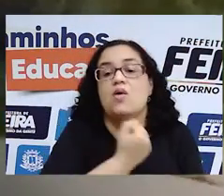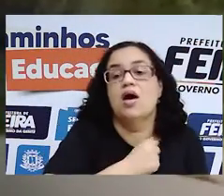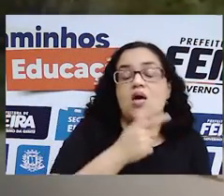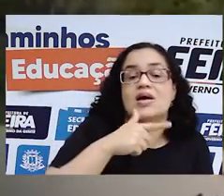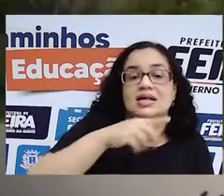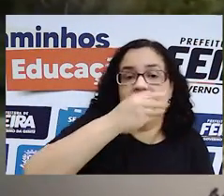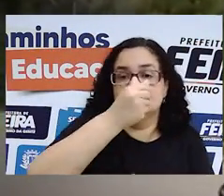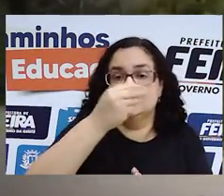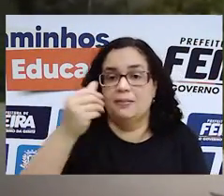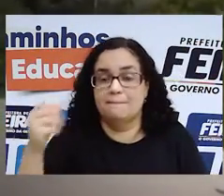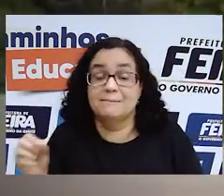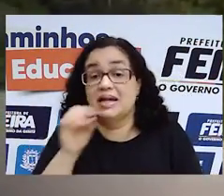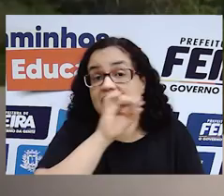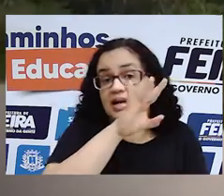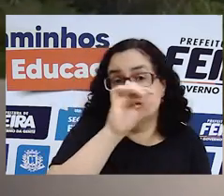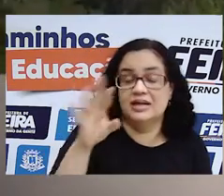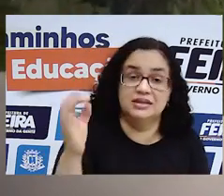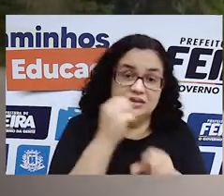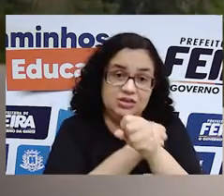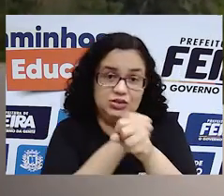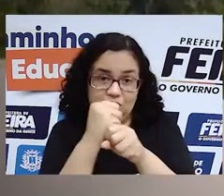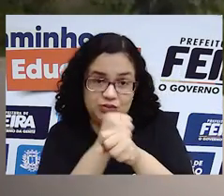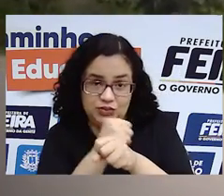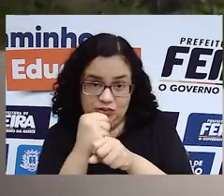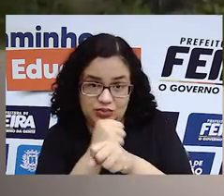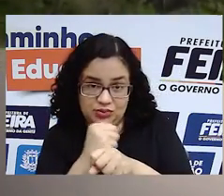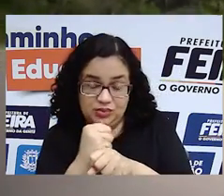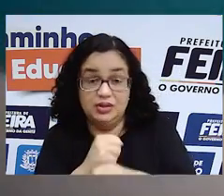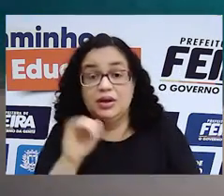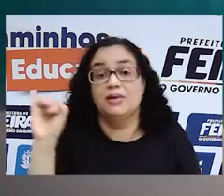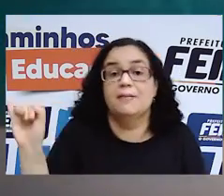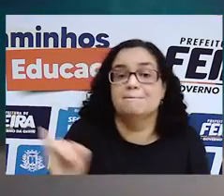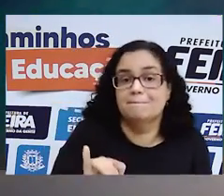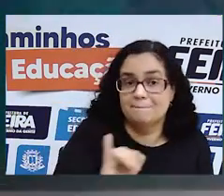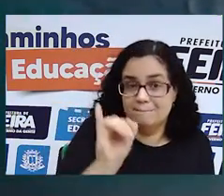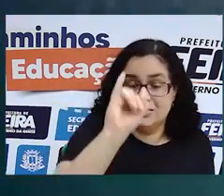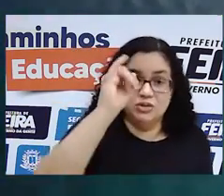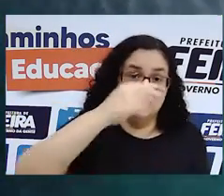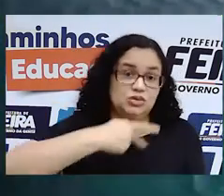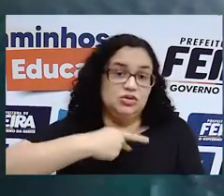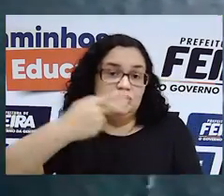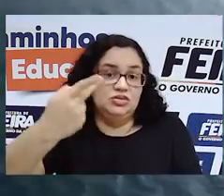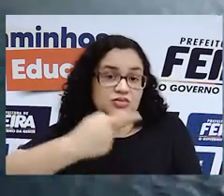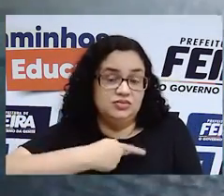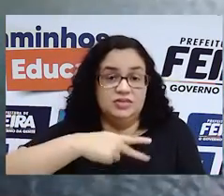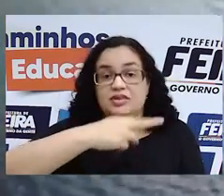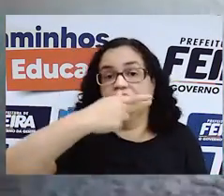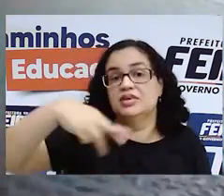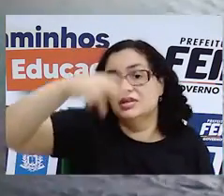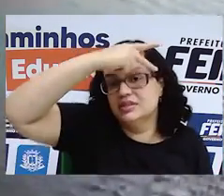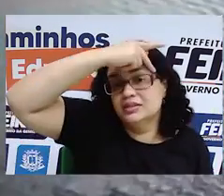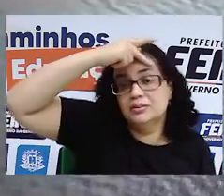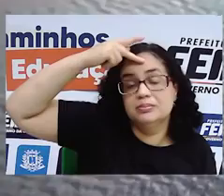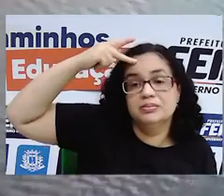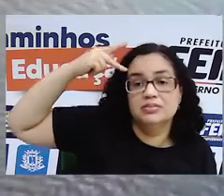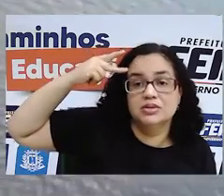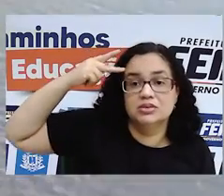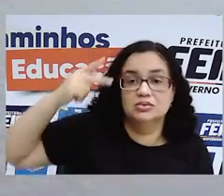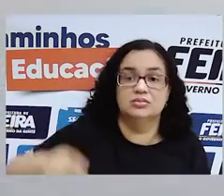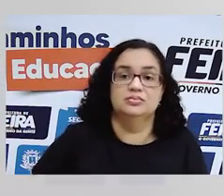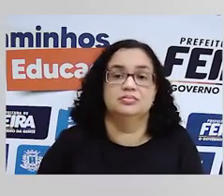cristalina. A cada ano formam-se vários lagos importantes que são visitados por milhares de pessoas durante o verão.